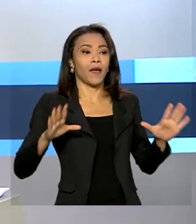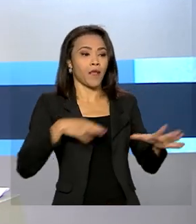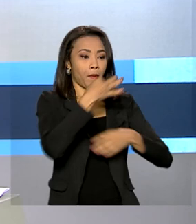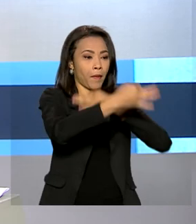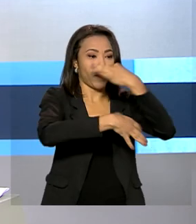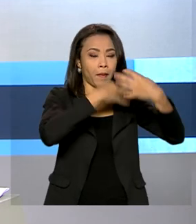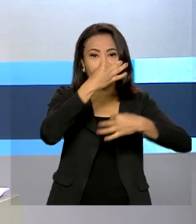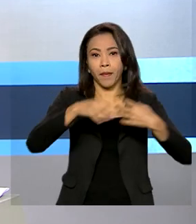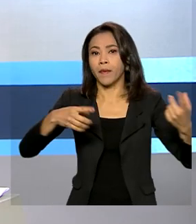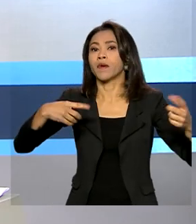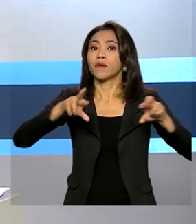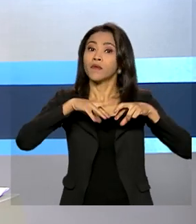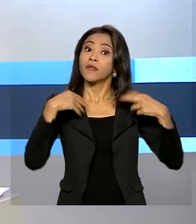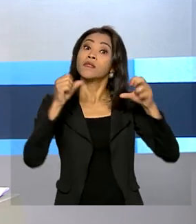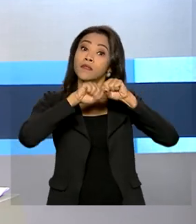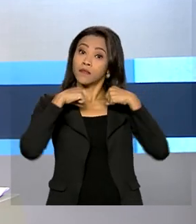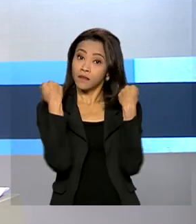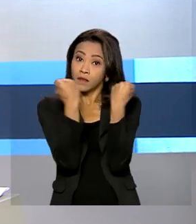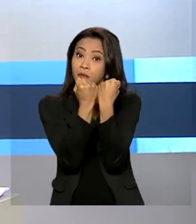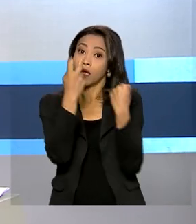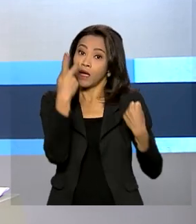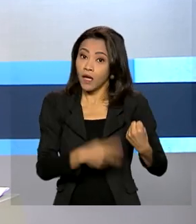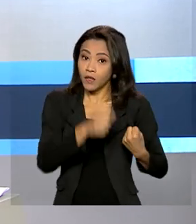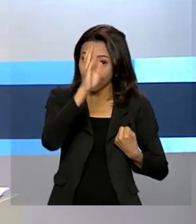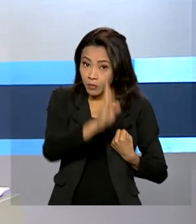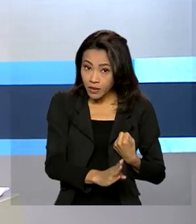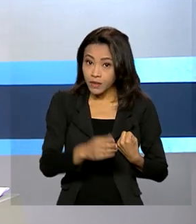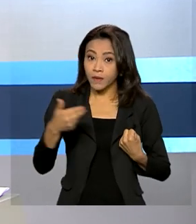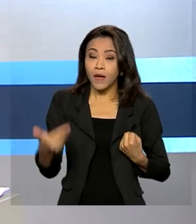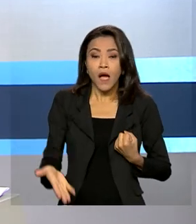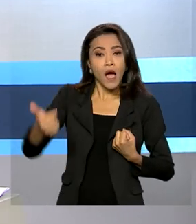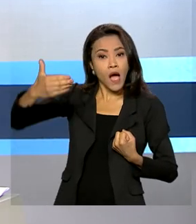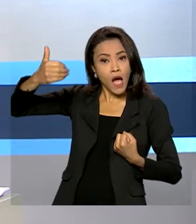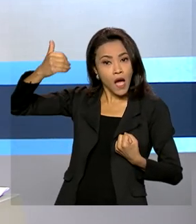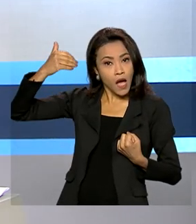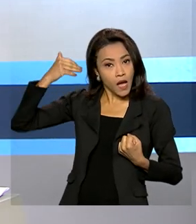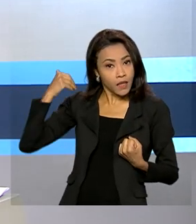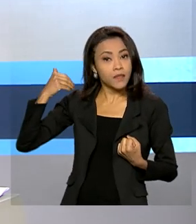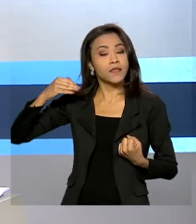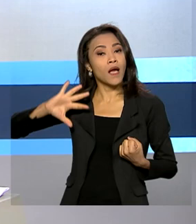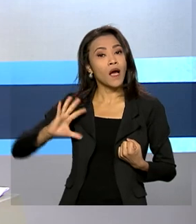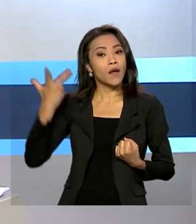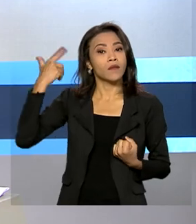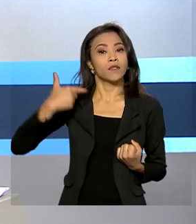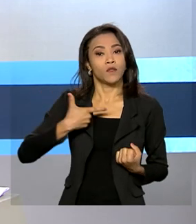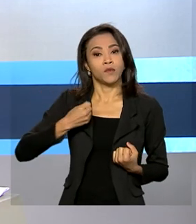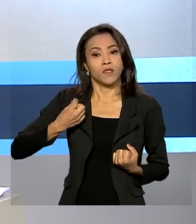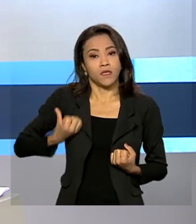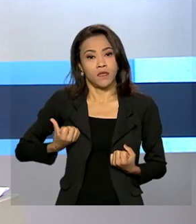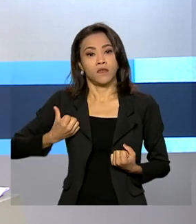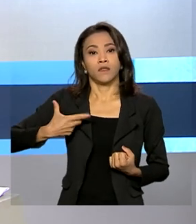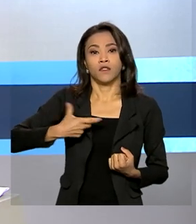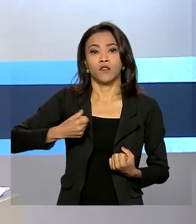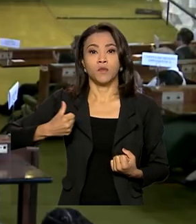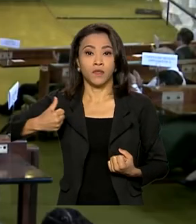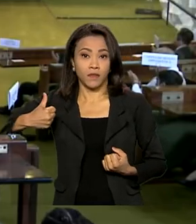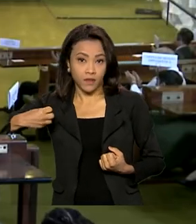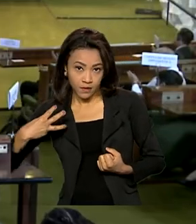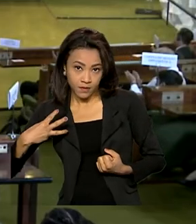julgamentos e seminários no Brasil. As sessões anteriores ocorreram em 2006 e 2013.